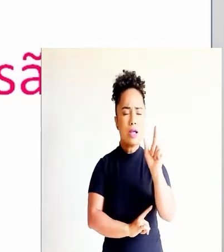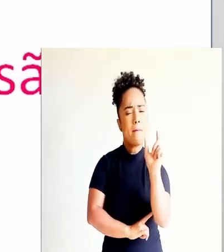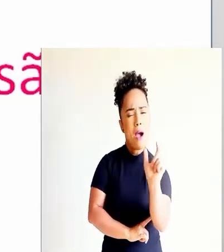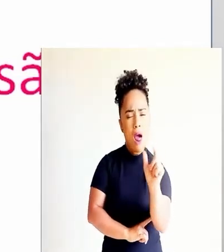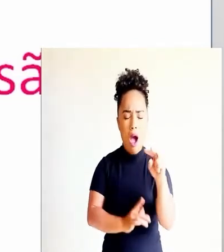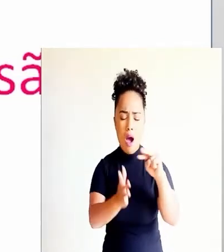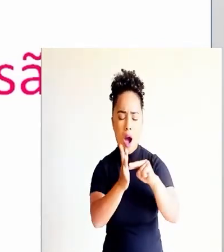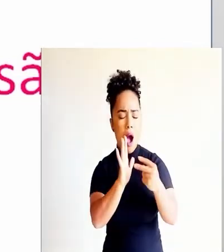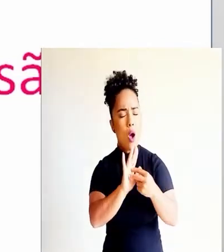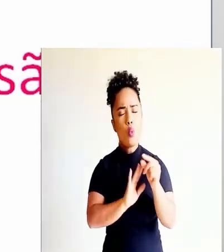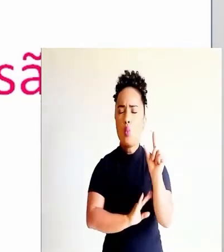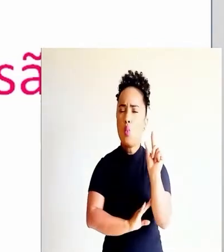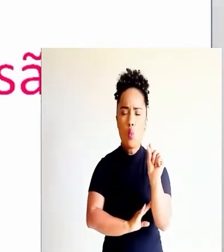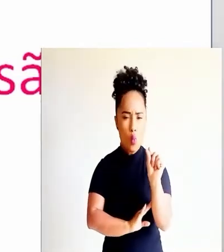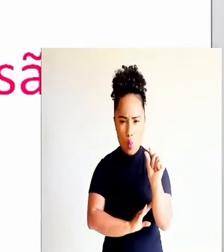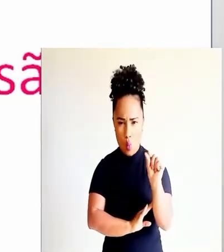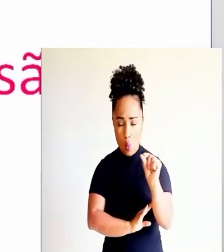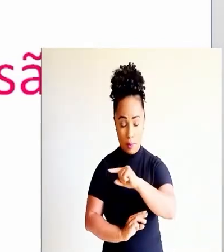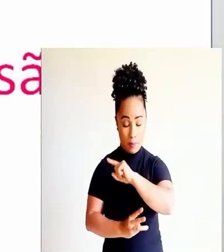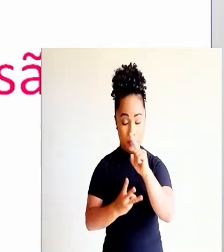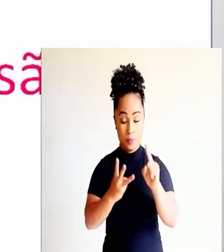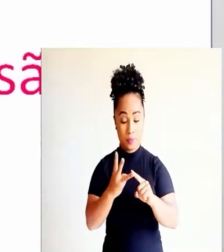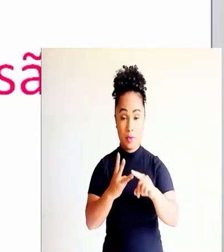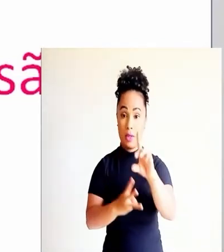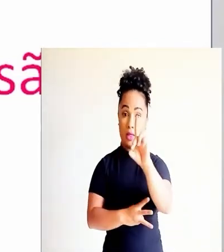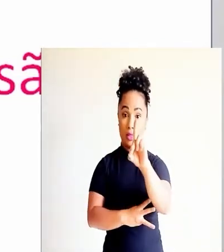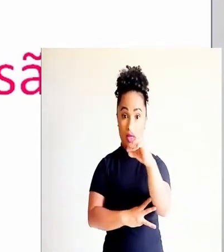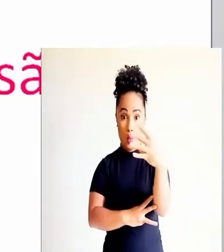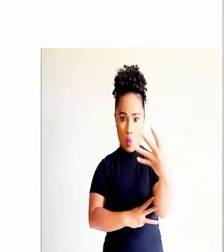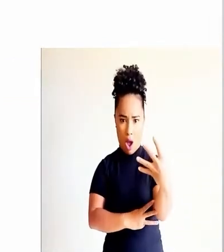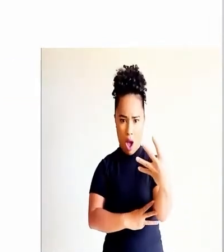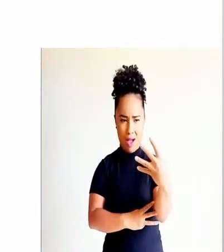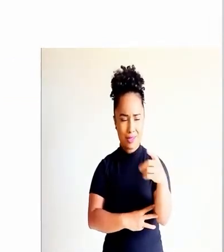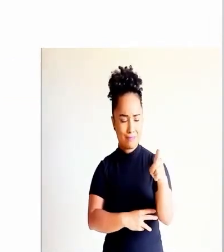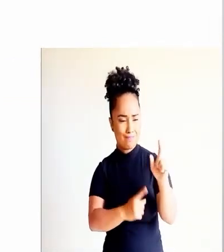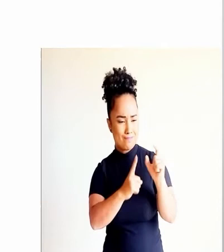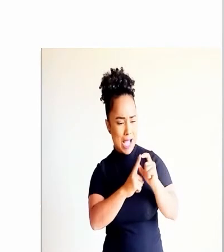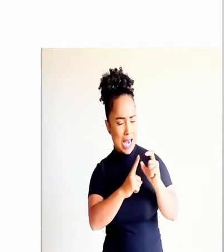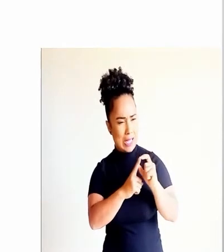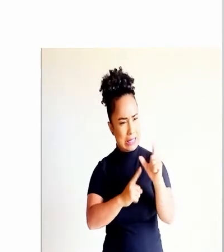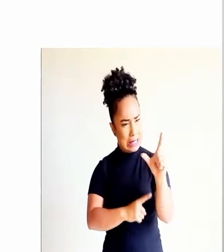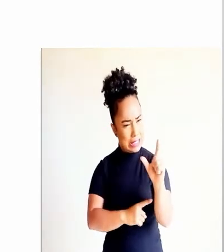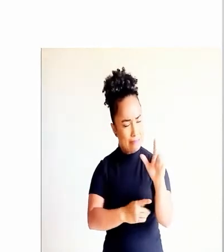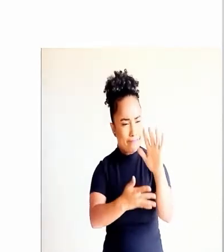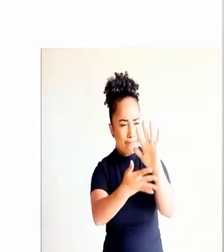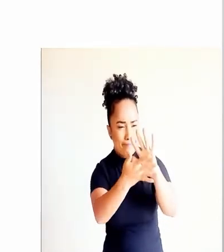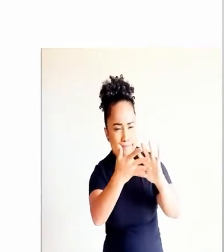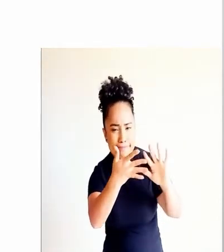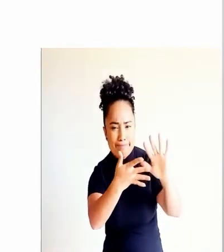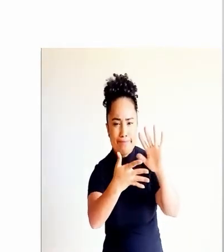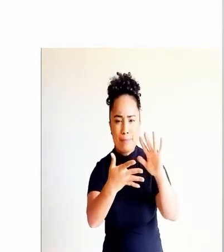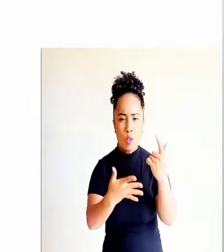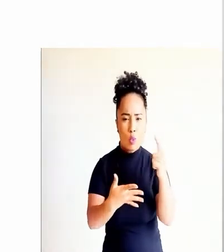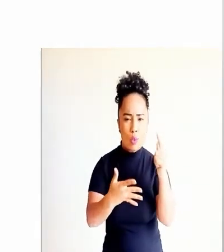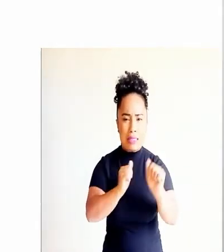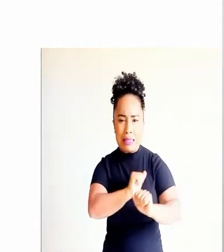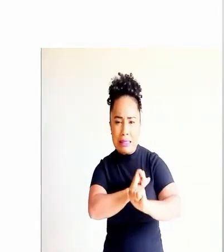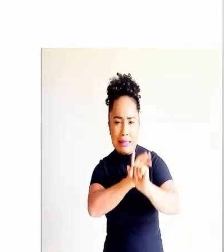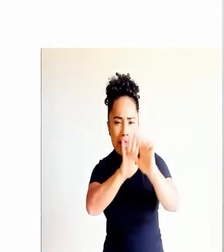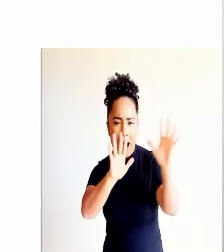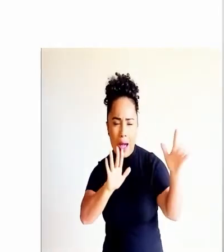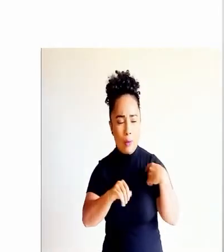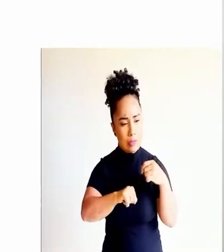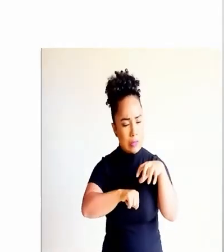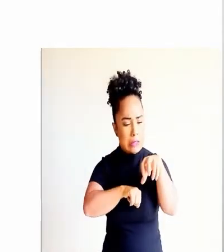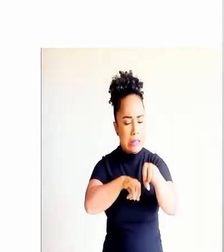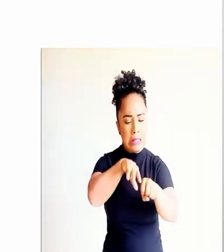aquela palavra quer dizer lá dentro do texto. O D4, sobre os implícitos do texto. Tem as coisas que estão